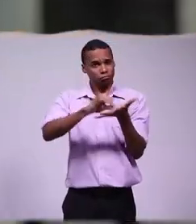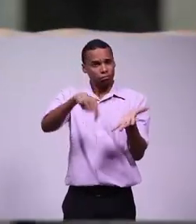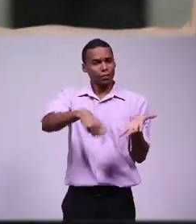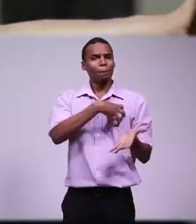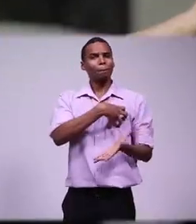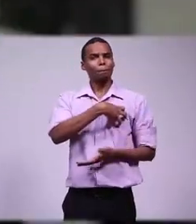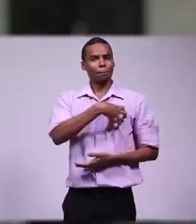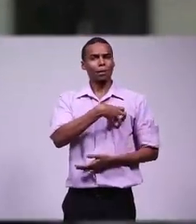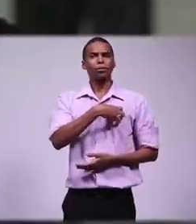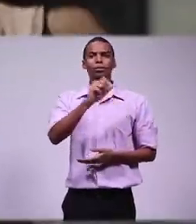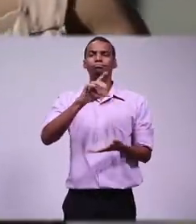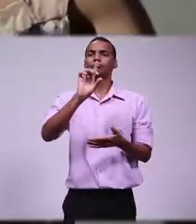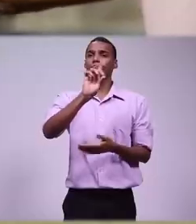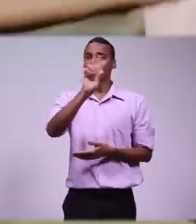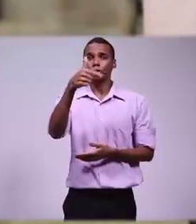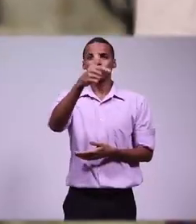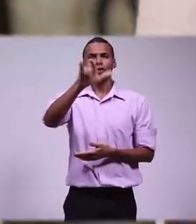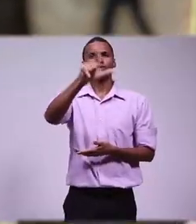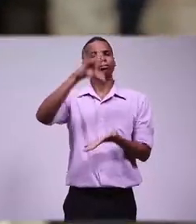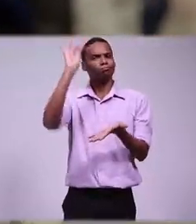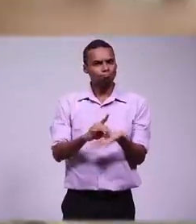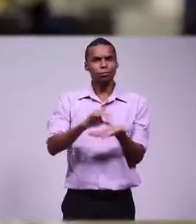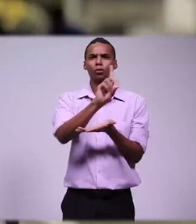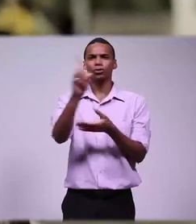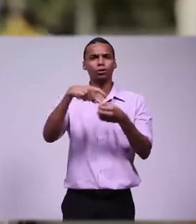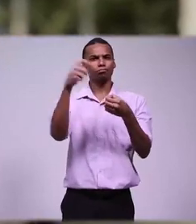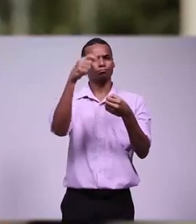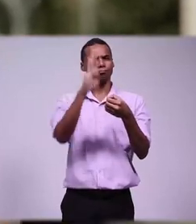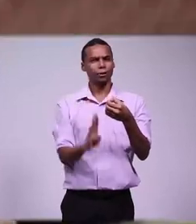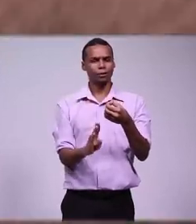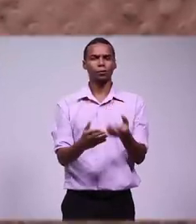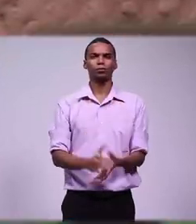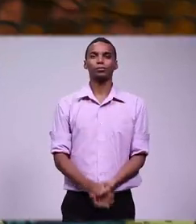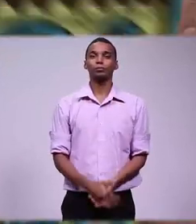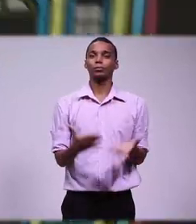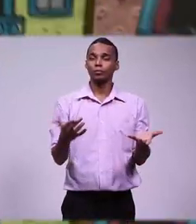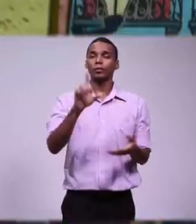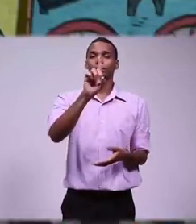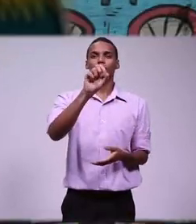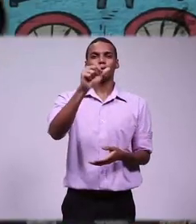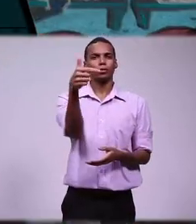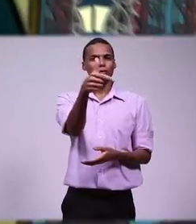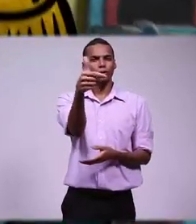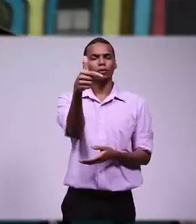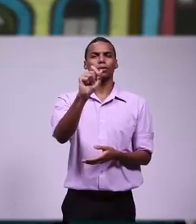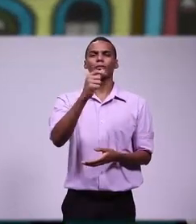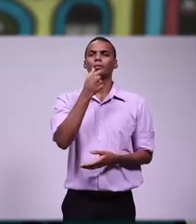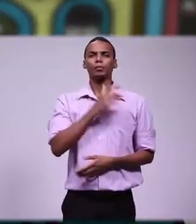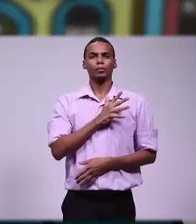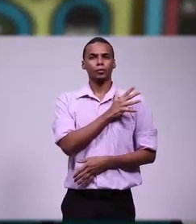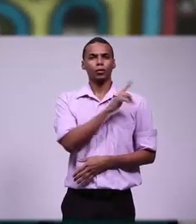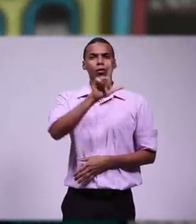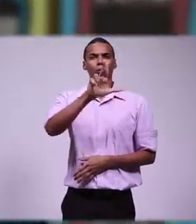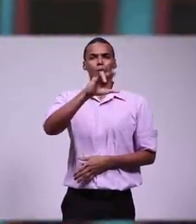o 2 de julho é a verdadeira data de independência do Brasil. Em 1822, o Brigadeiro